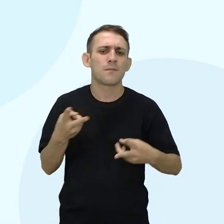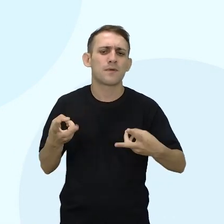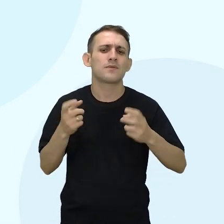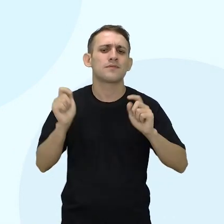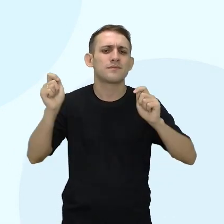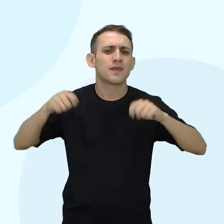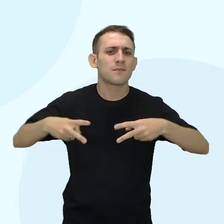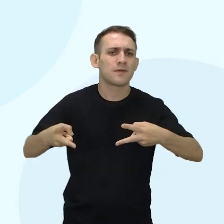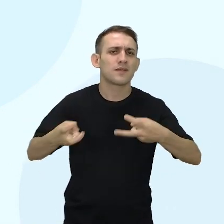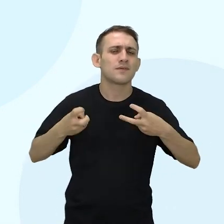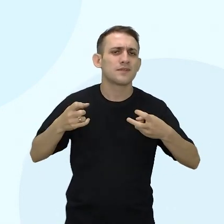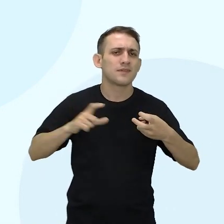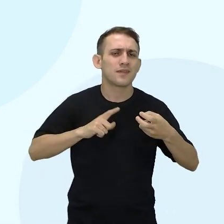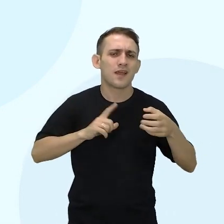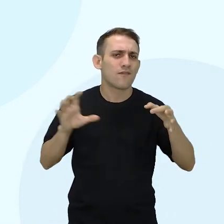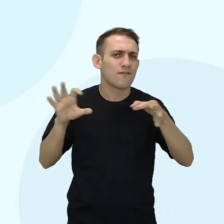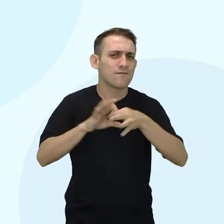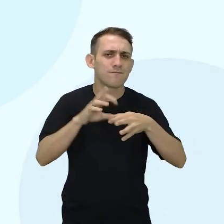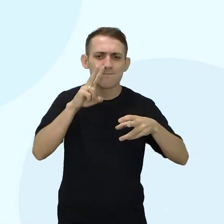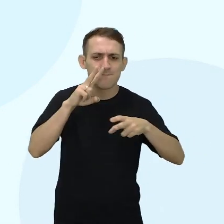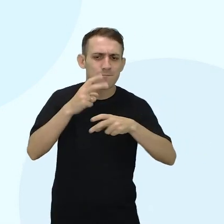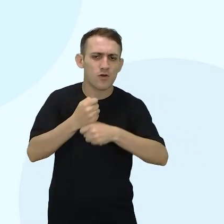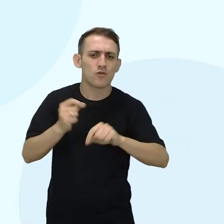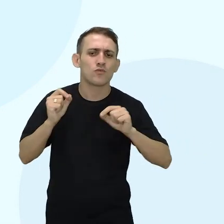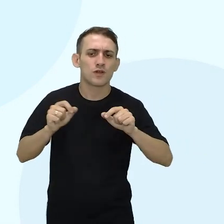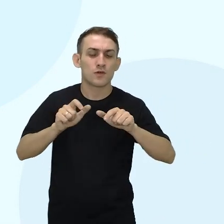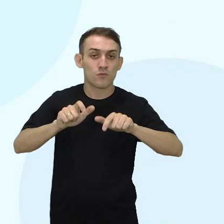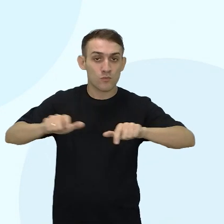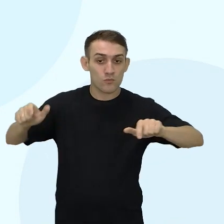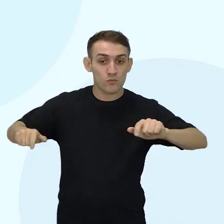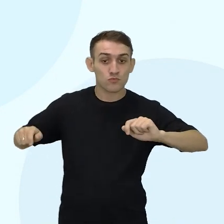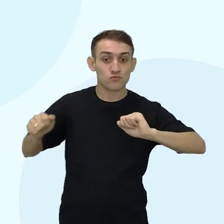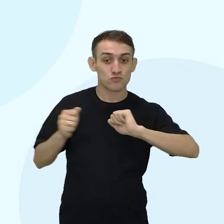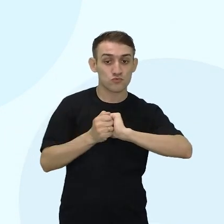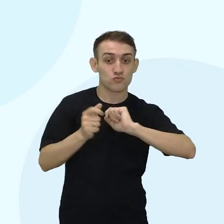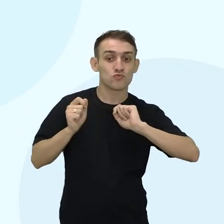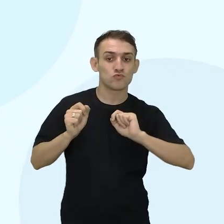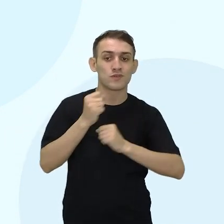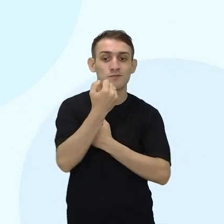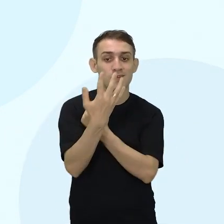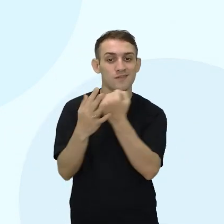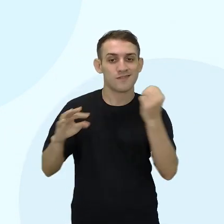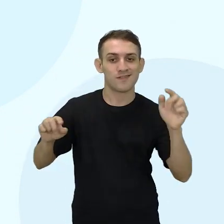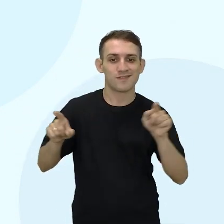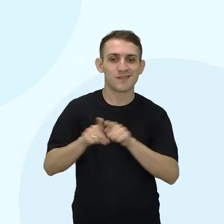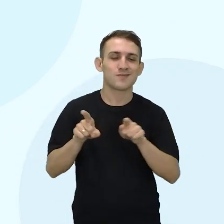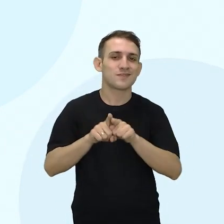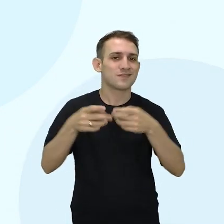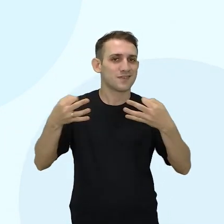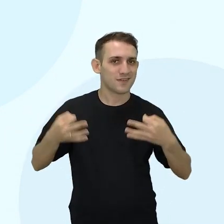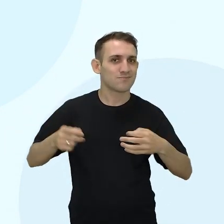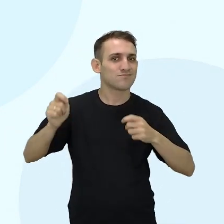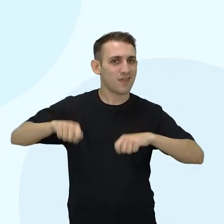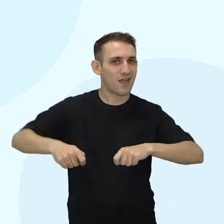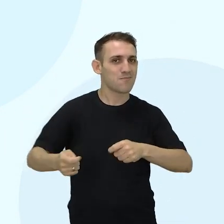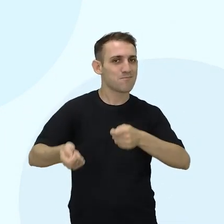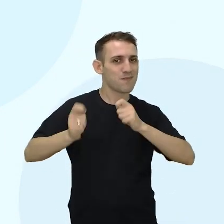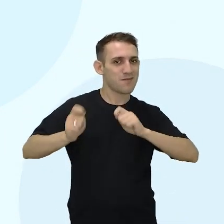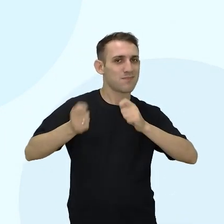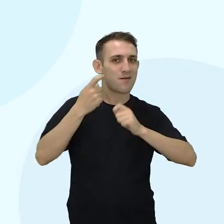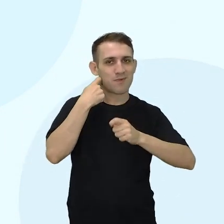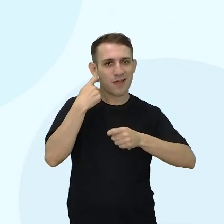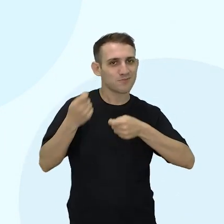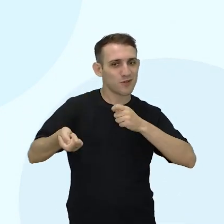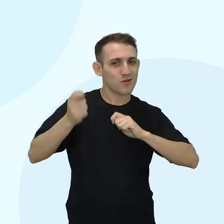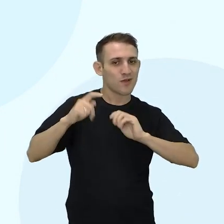consegue perceber uma ligação muito forte aí dos Kaisaras com o meio ambiente, com a natureza, por meio da pesca artesanal,